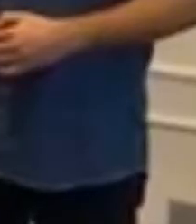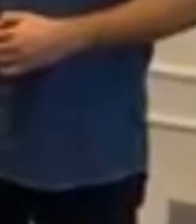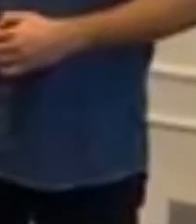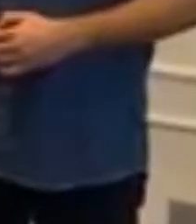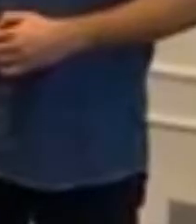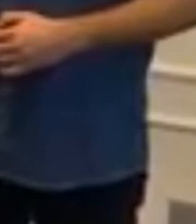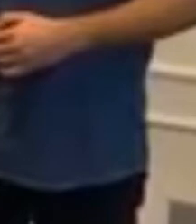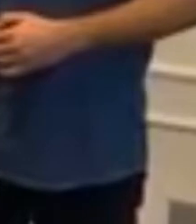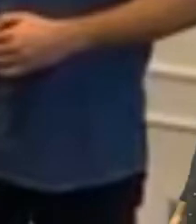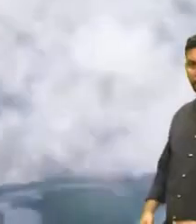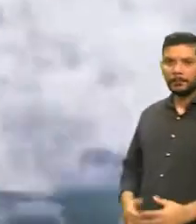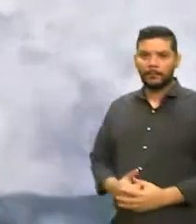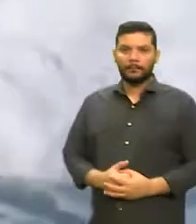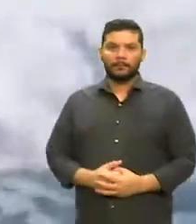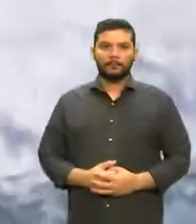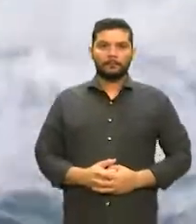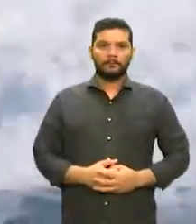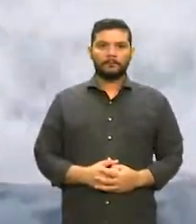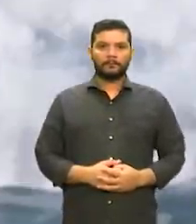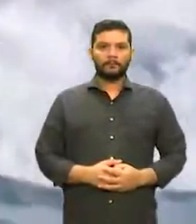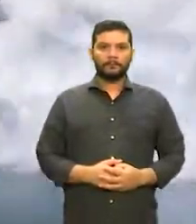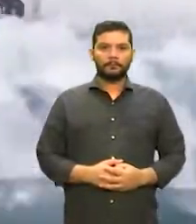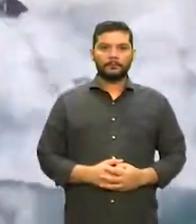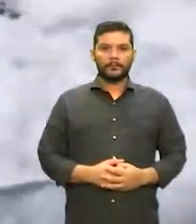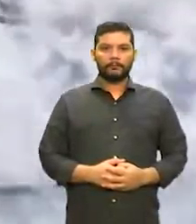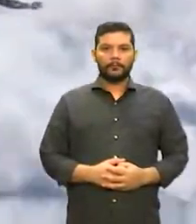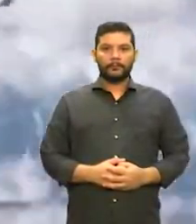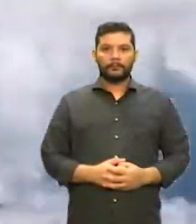projeto Juventude na Onda 2021.